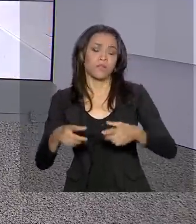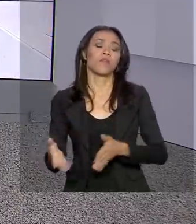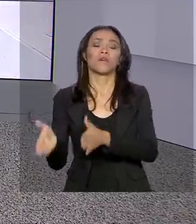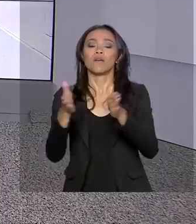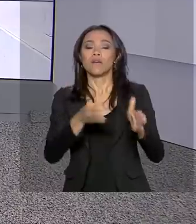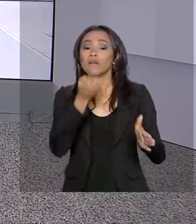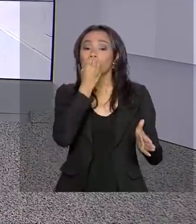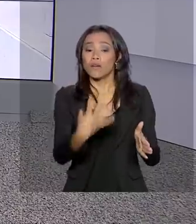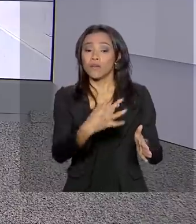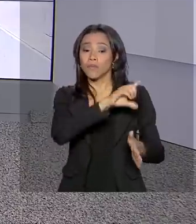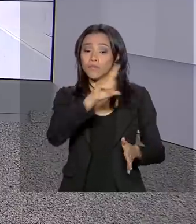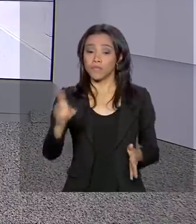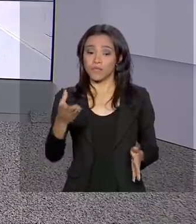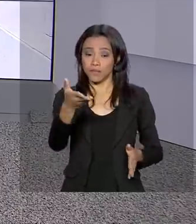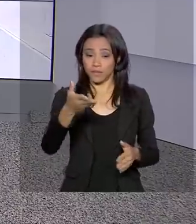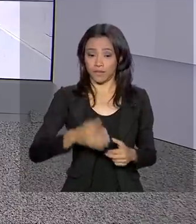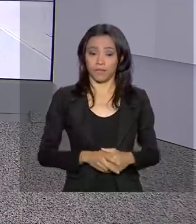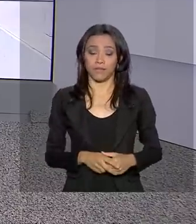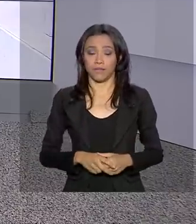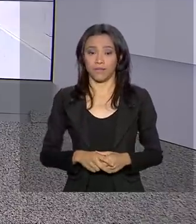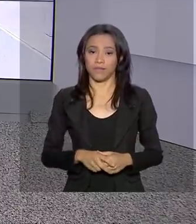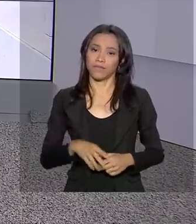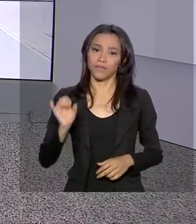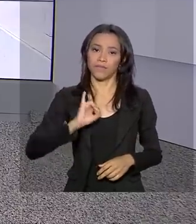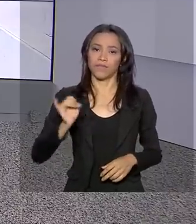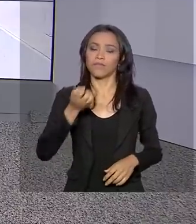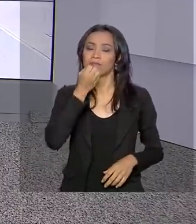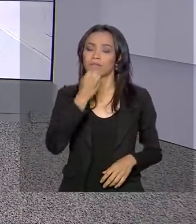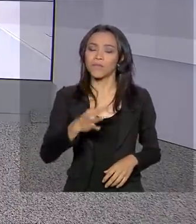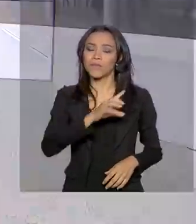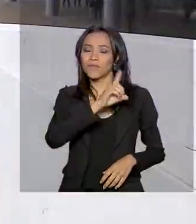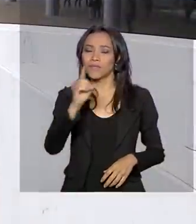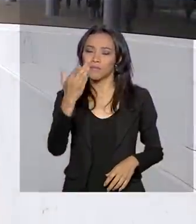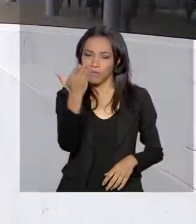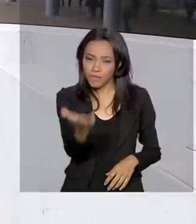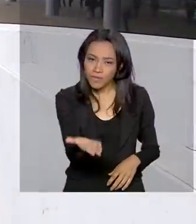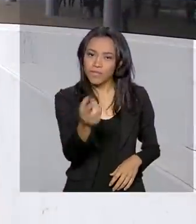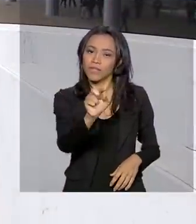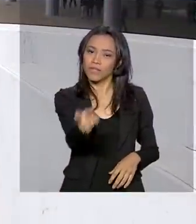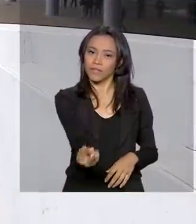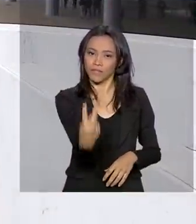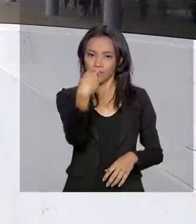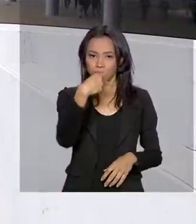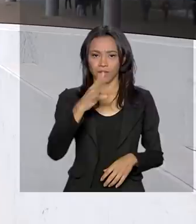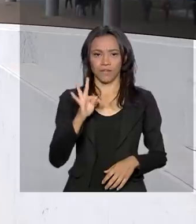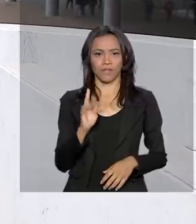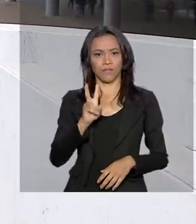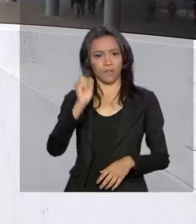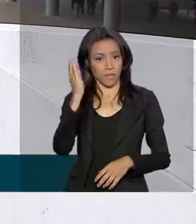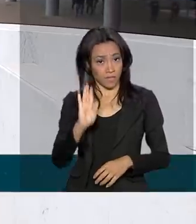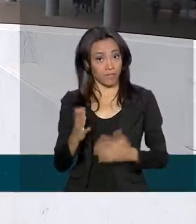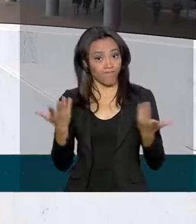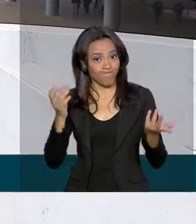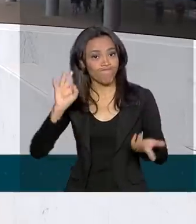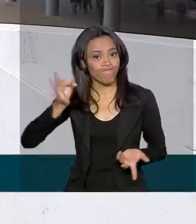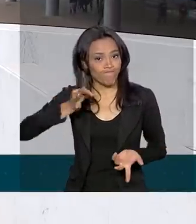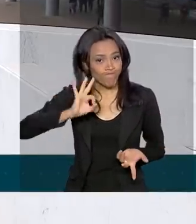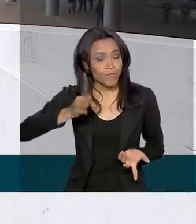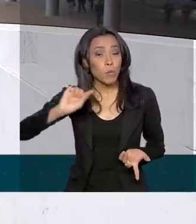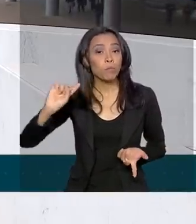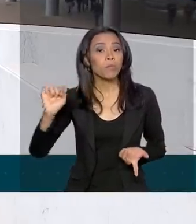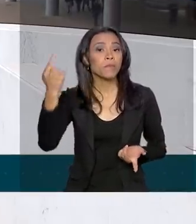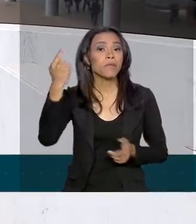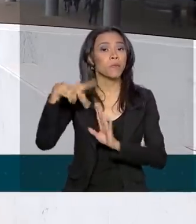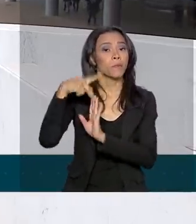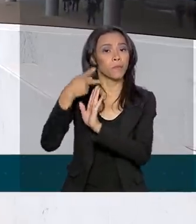Luciana, bom dia para você. Oi, Renata, bom dia para você. Bom dia para você que acompanha a TV Brasil. É isso mesmo, o primeiro projeto,